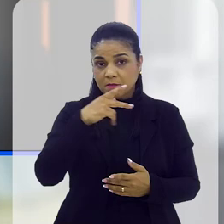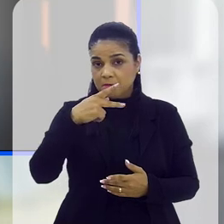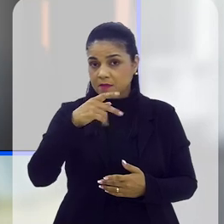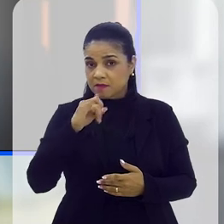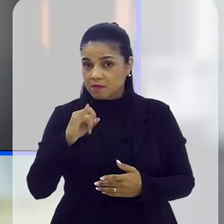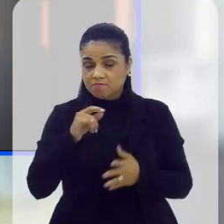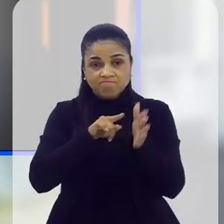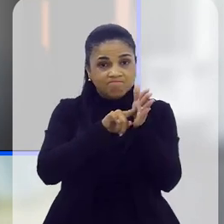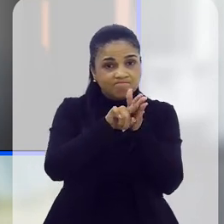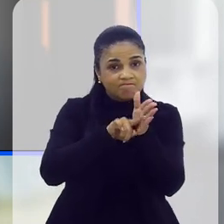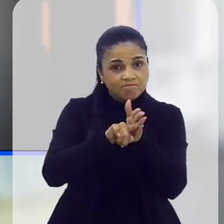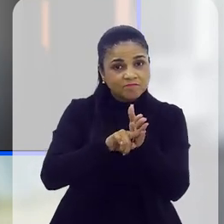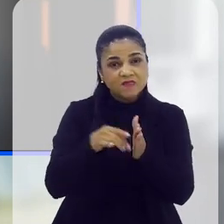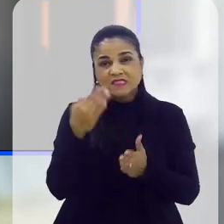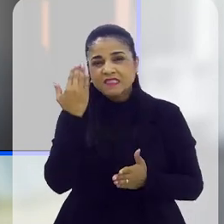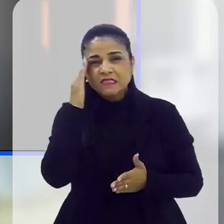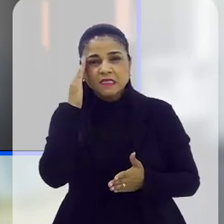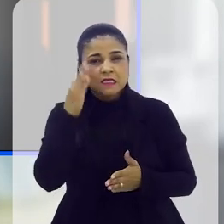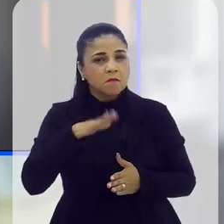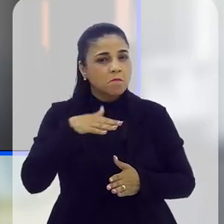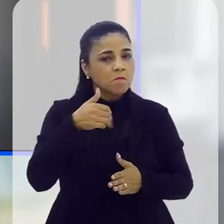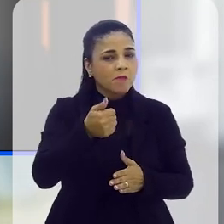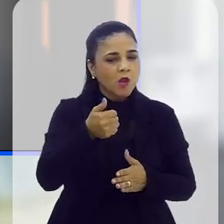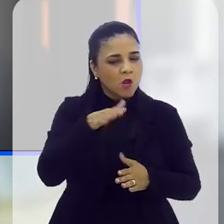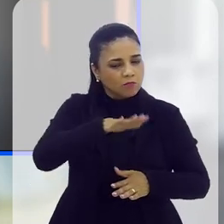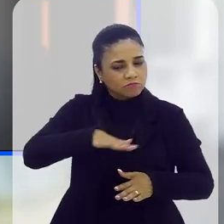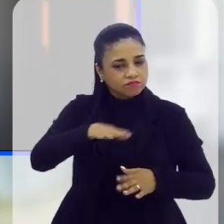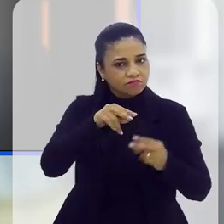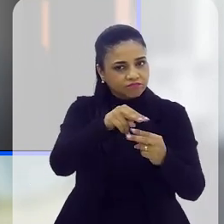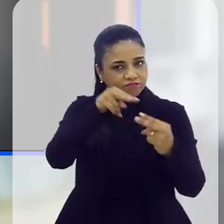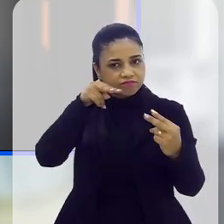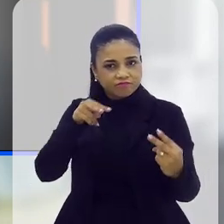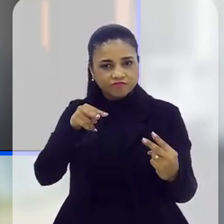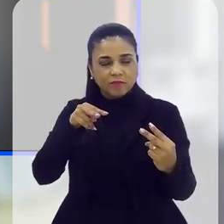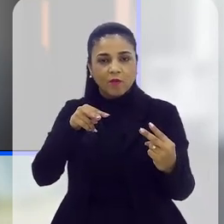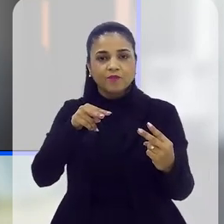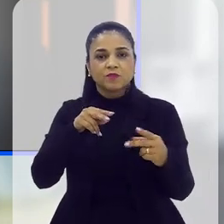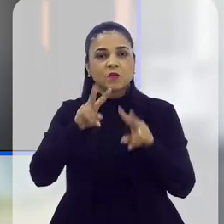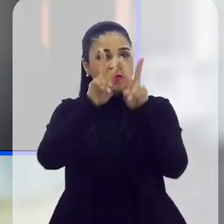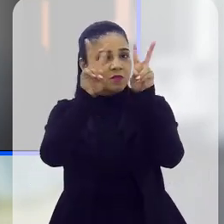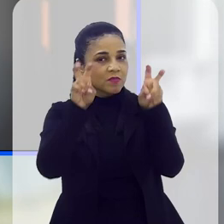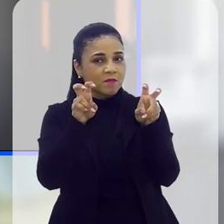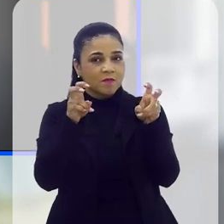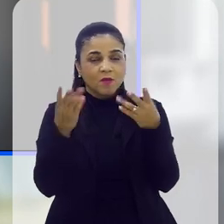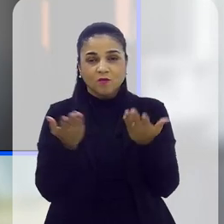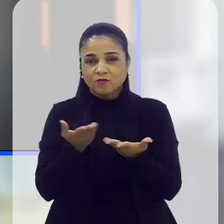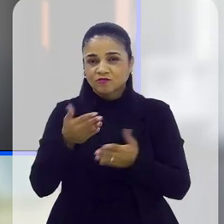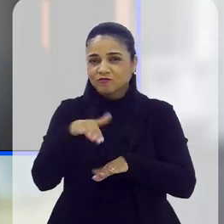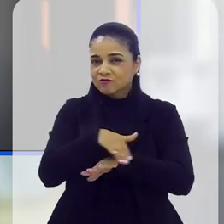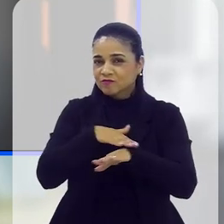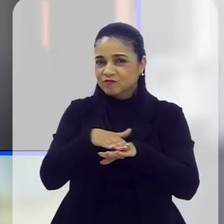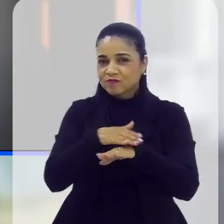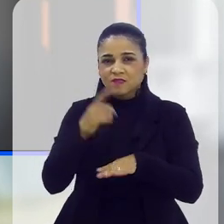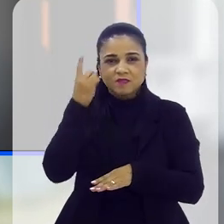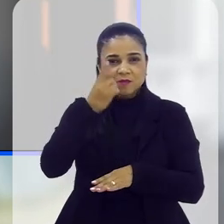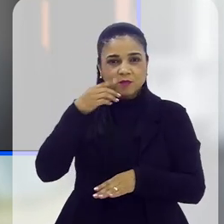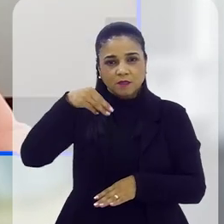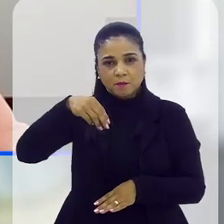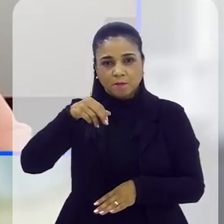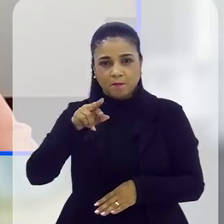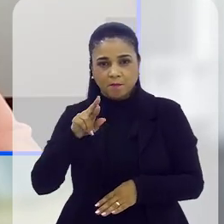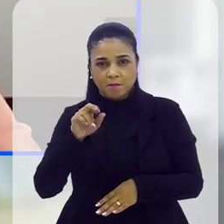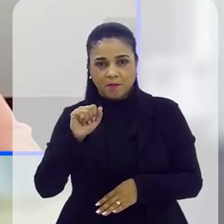CPI para investigar e entender melhor esse cenário no Estado. Sobre esse assunto eu converso agora com a deputada